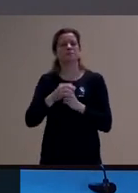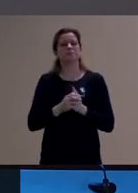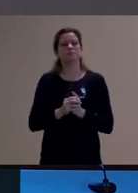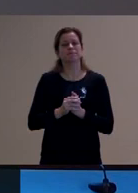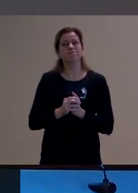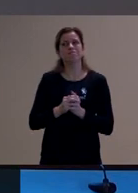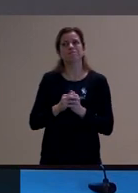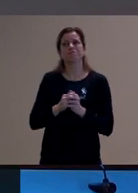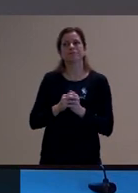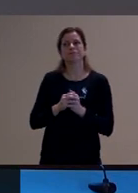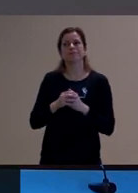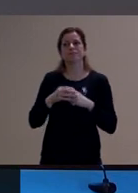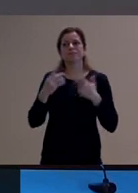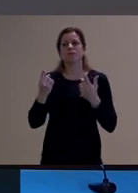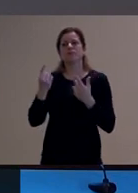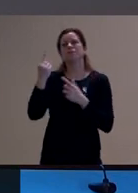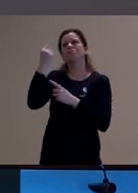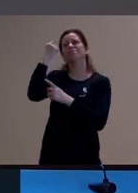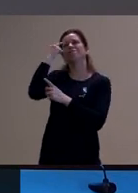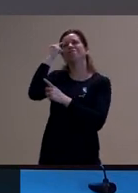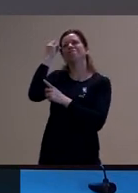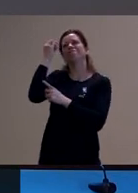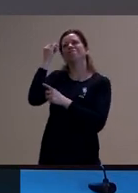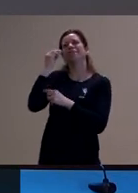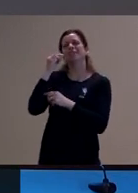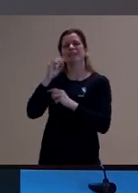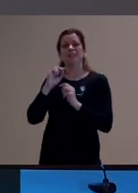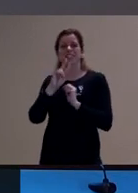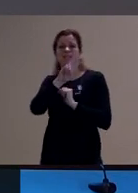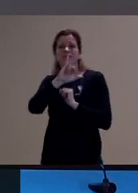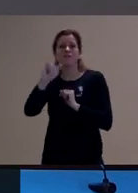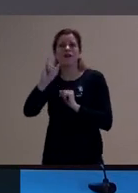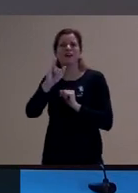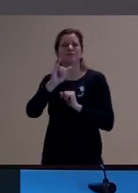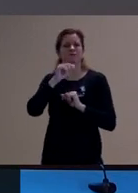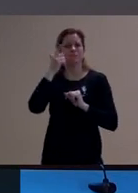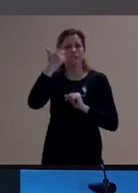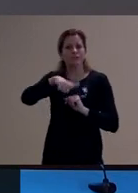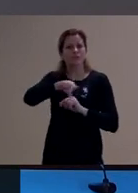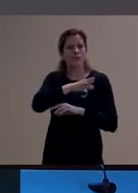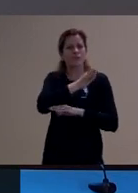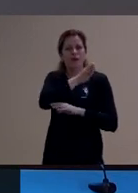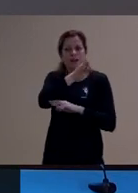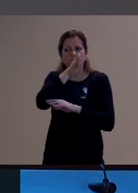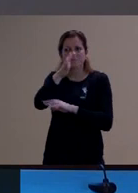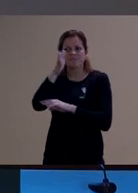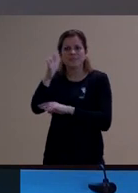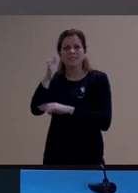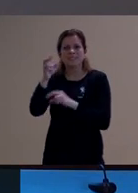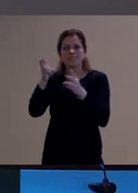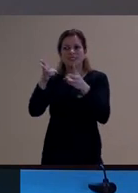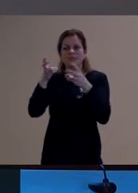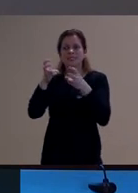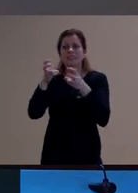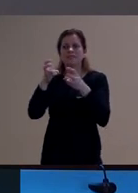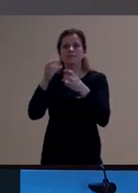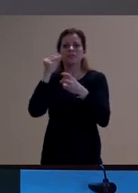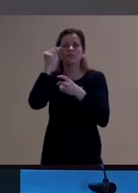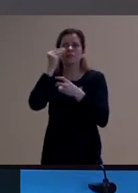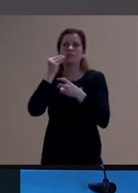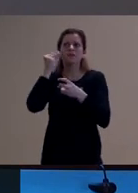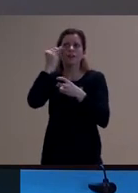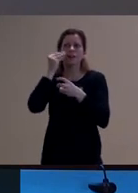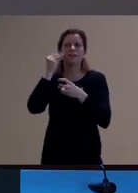revisitar esses lugares ele vai mostrando também a importância que essas experiências que ele realizou tiveram para a